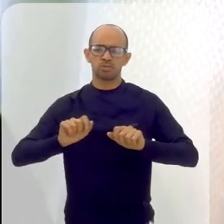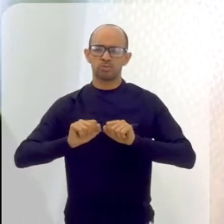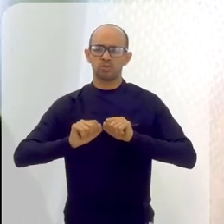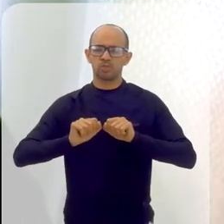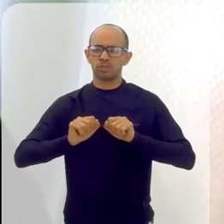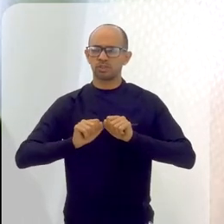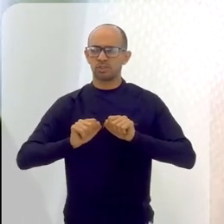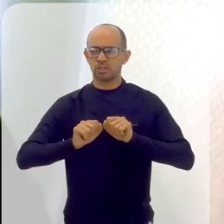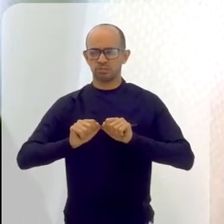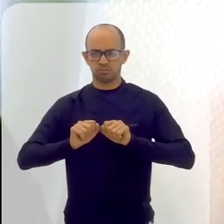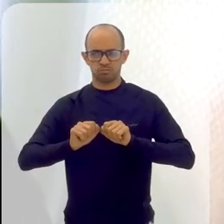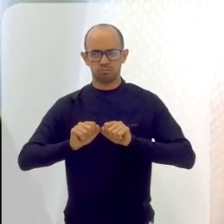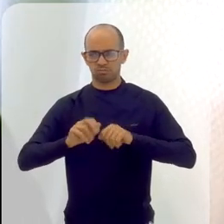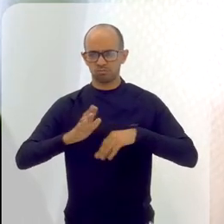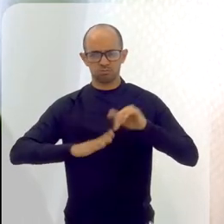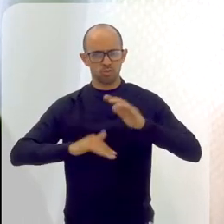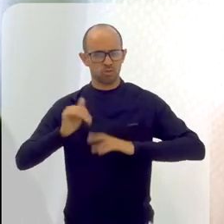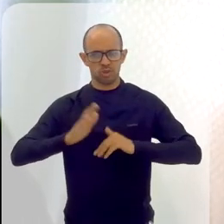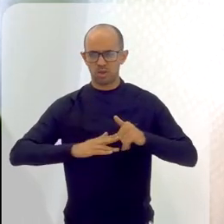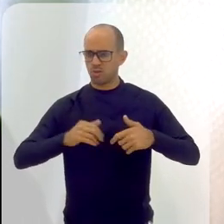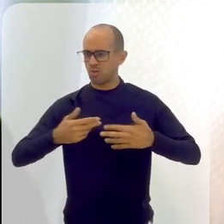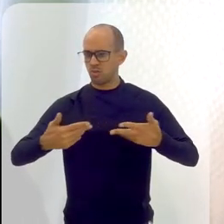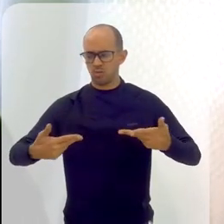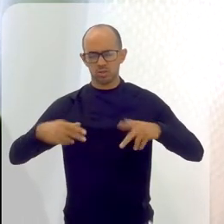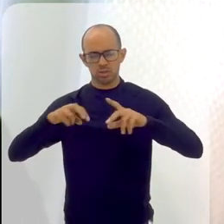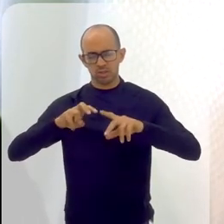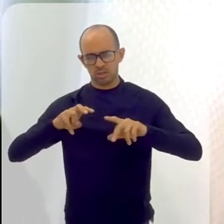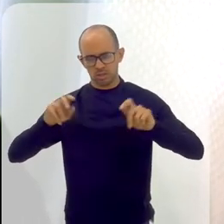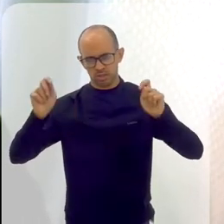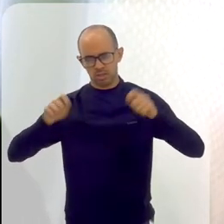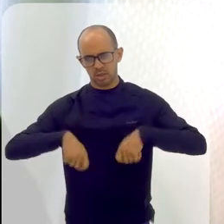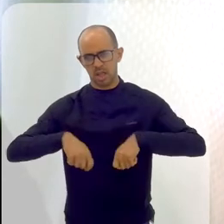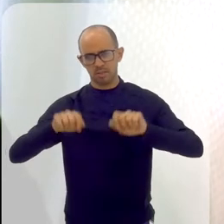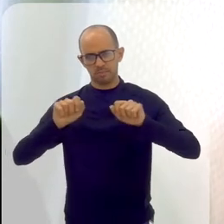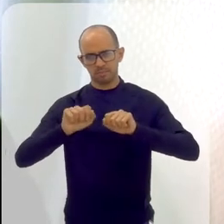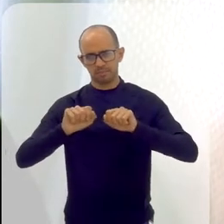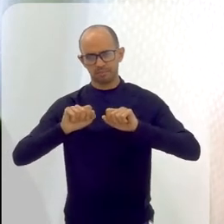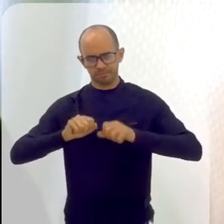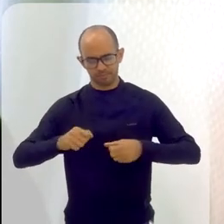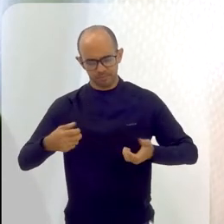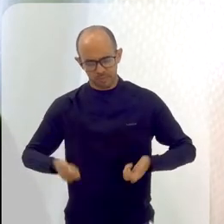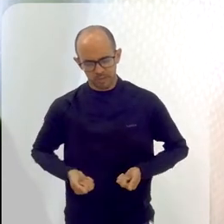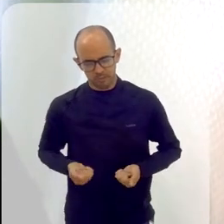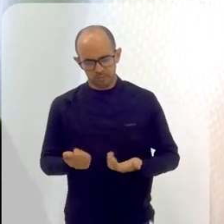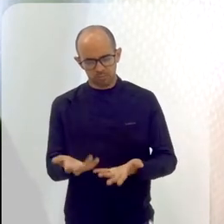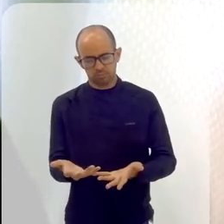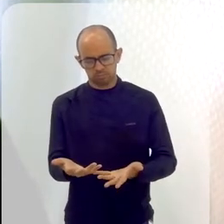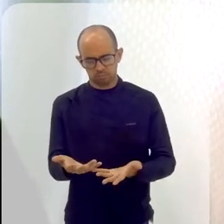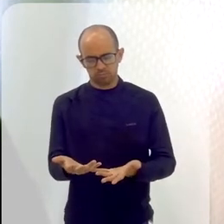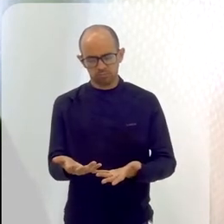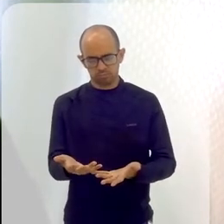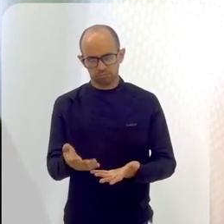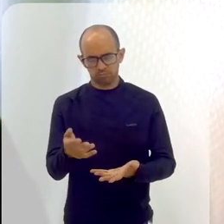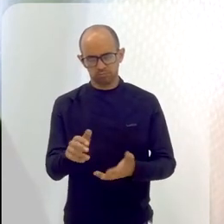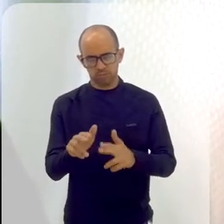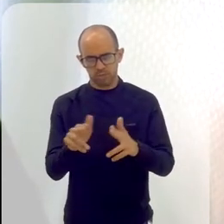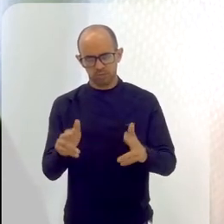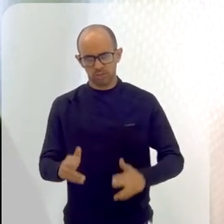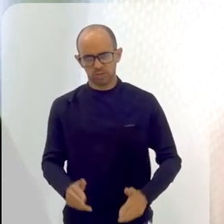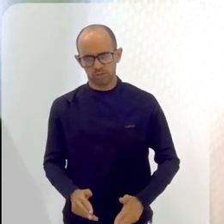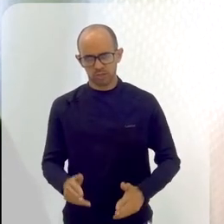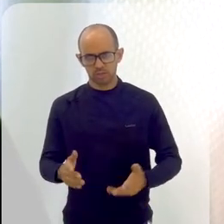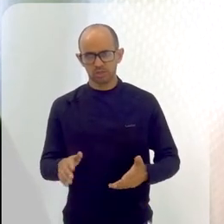muito grande para trazer alguma coisa que vai fazer refletir em quem está assistindo aquilo.